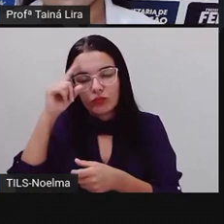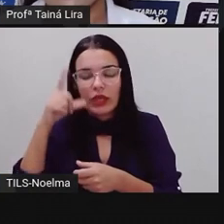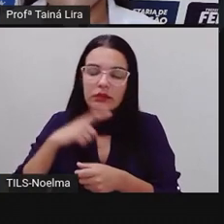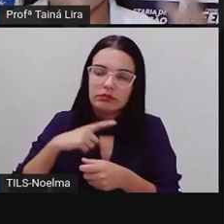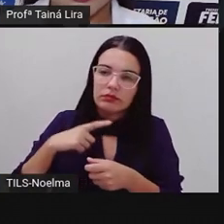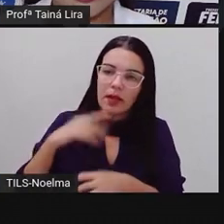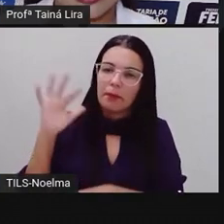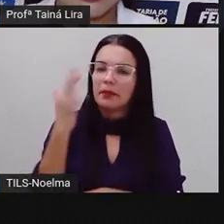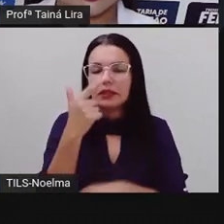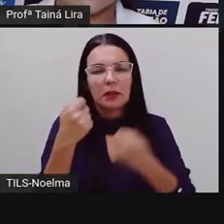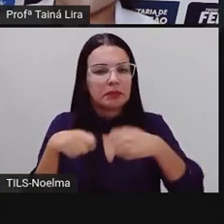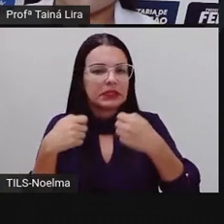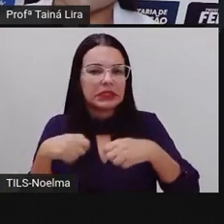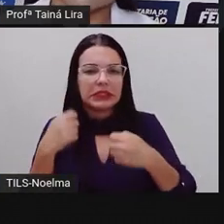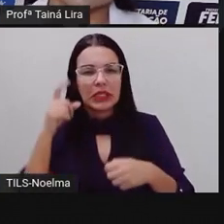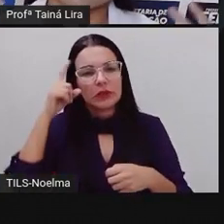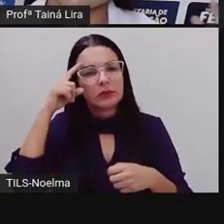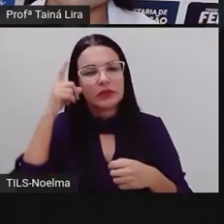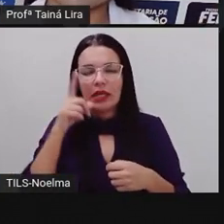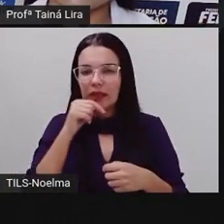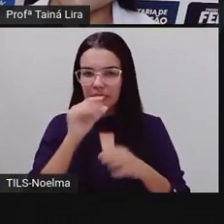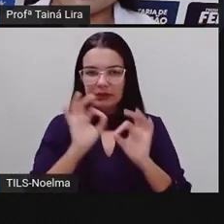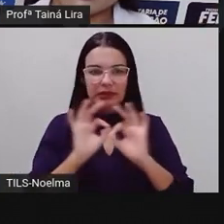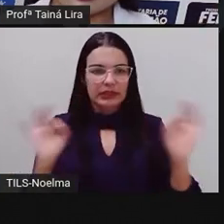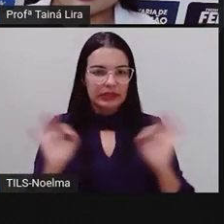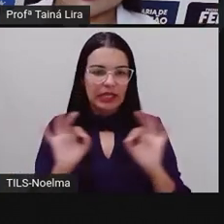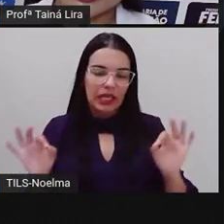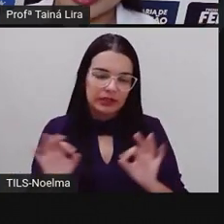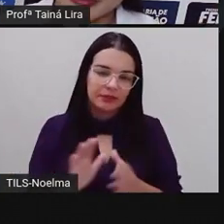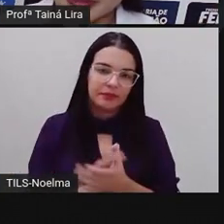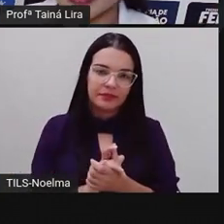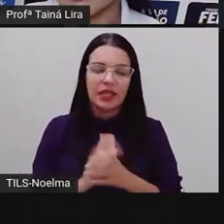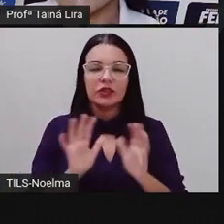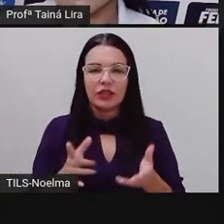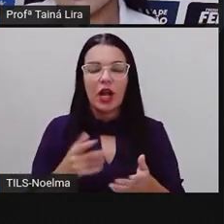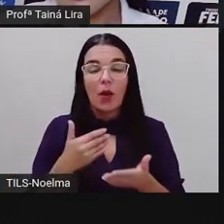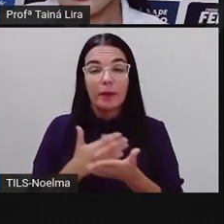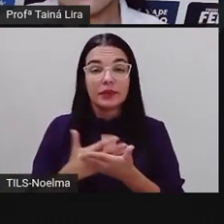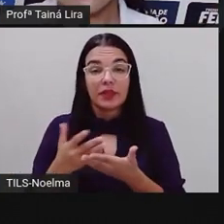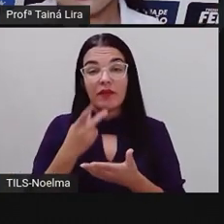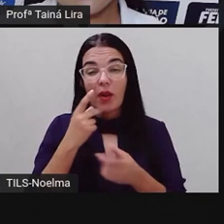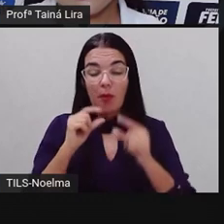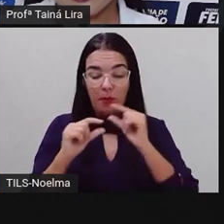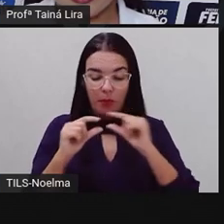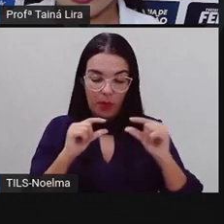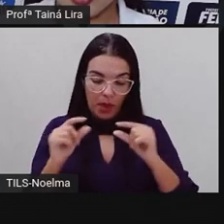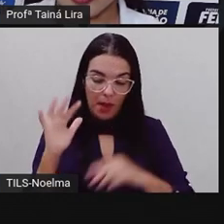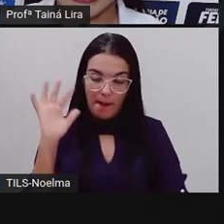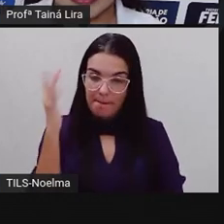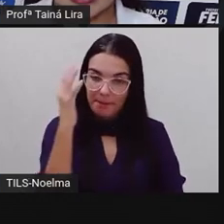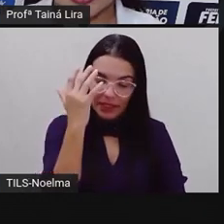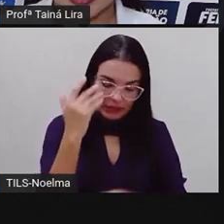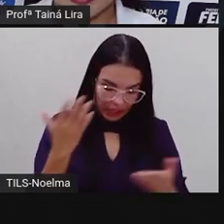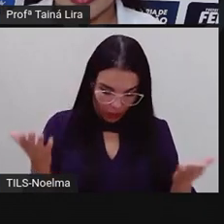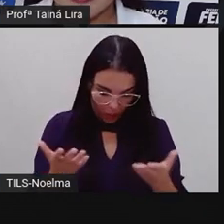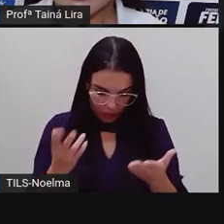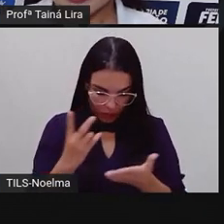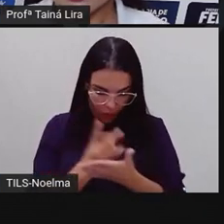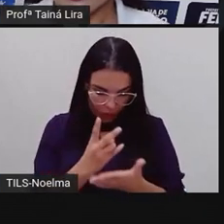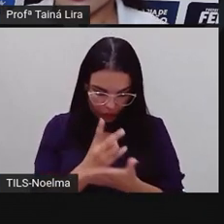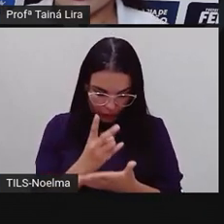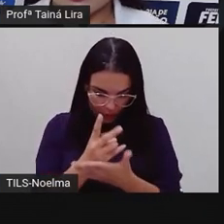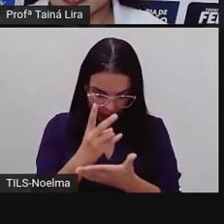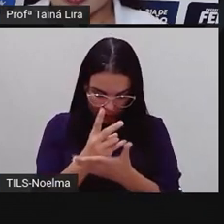enfim. Então, a gente já começou aí a falar um pouquinho sobre plantas e hoje nós vamos dar continuidade, tá bom?